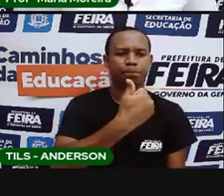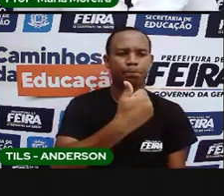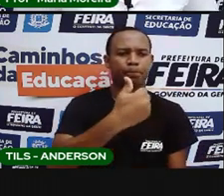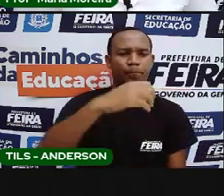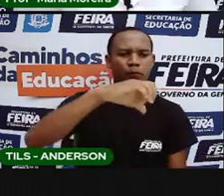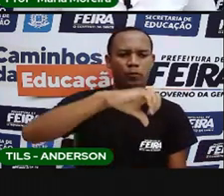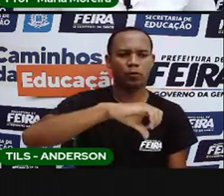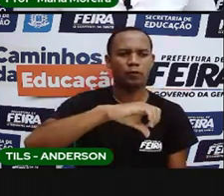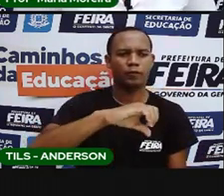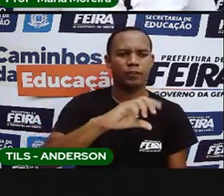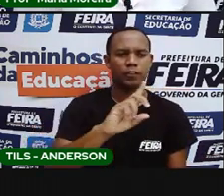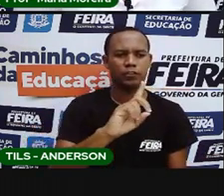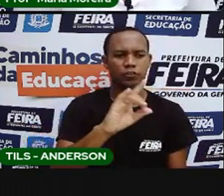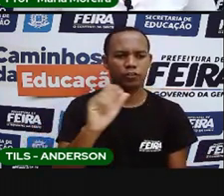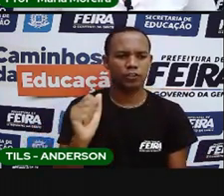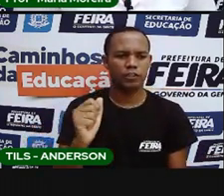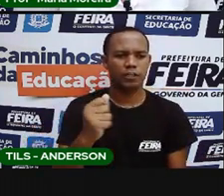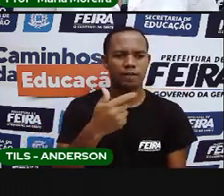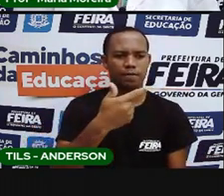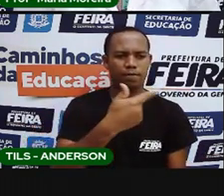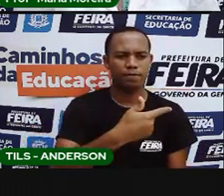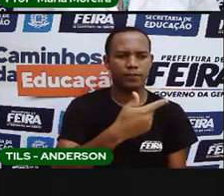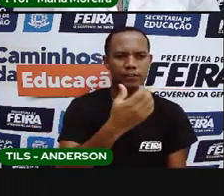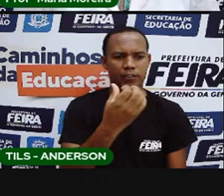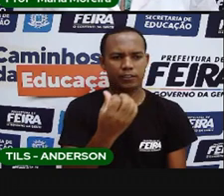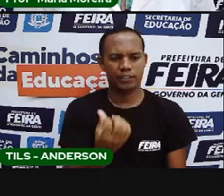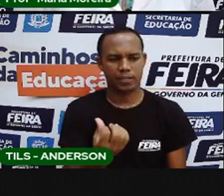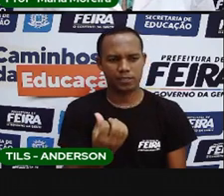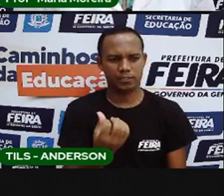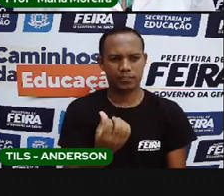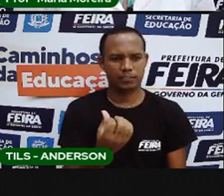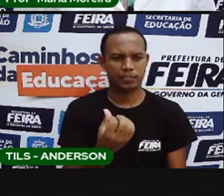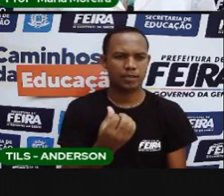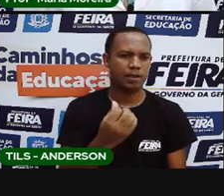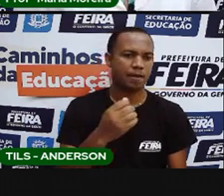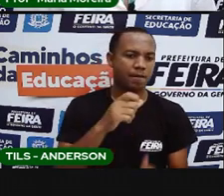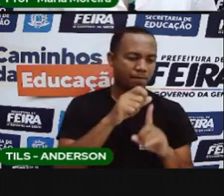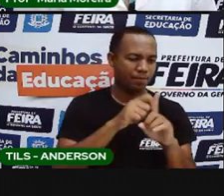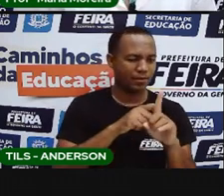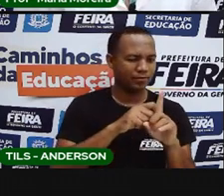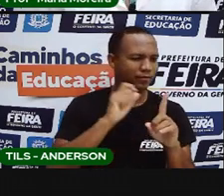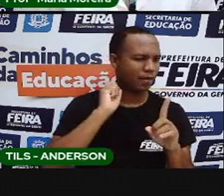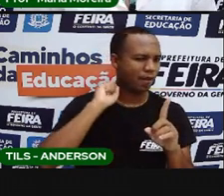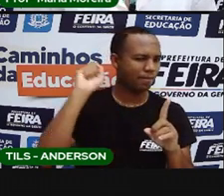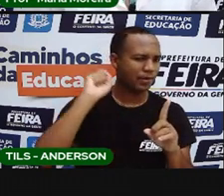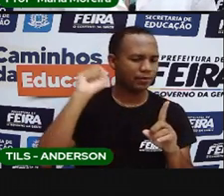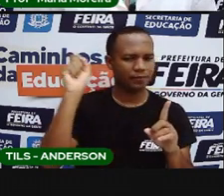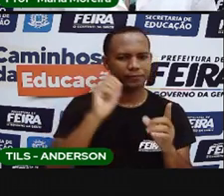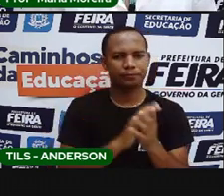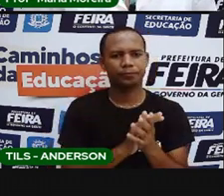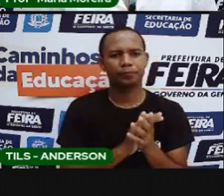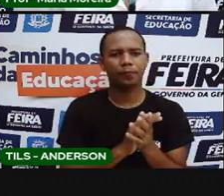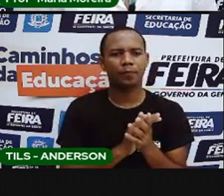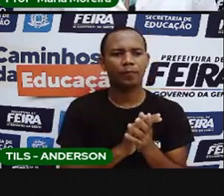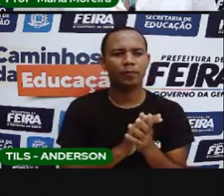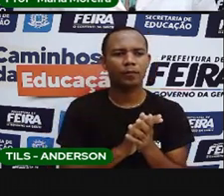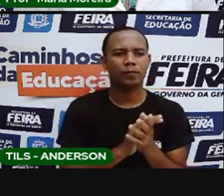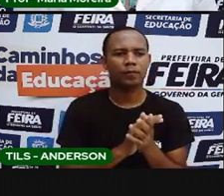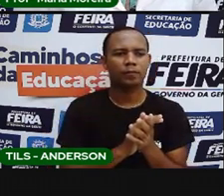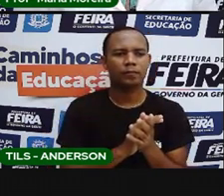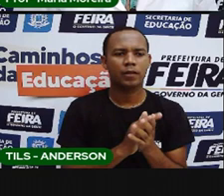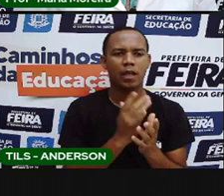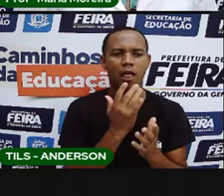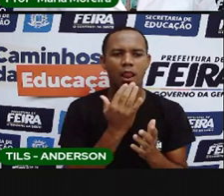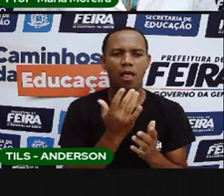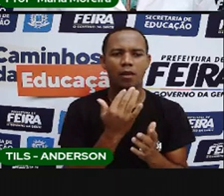Dia 26 do mês 4 de 2021, A nossa área de conhecimento hoje é o quê? Em